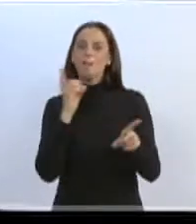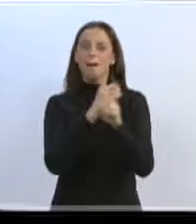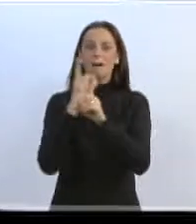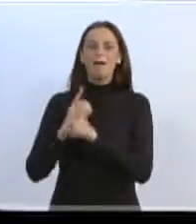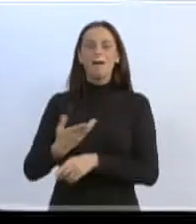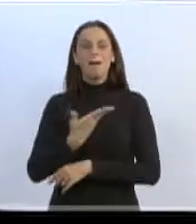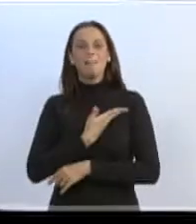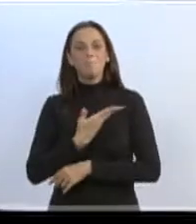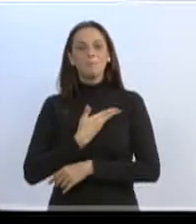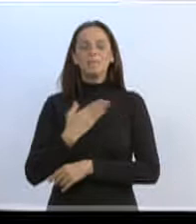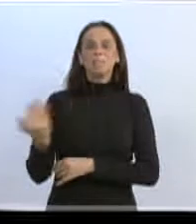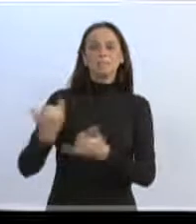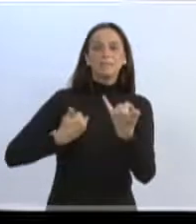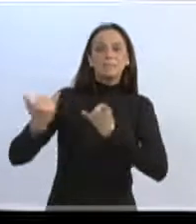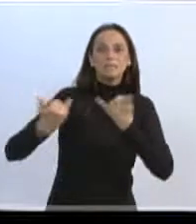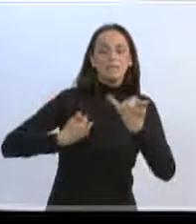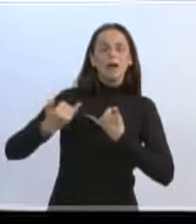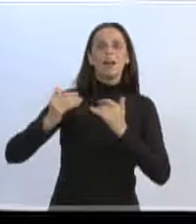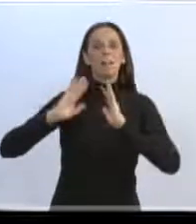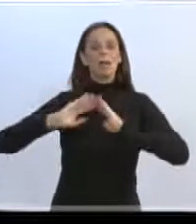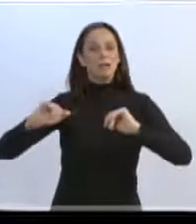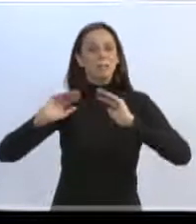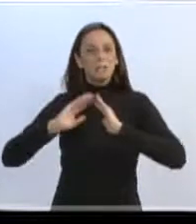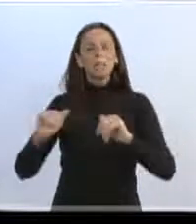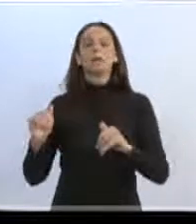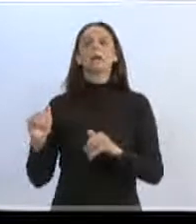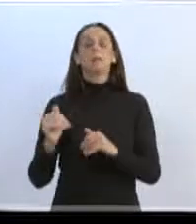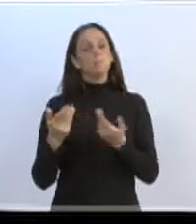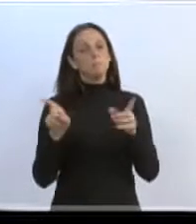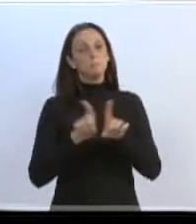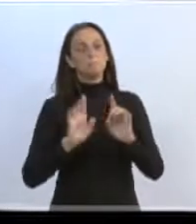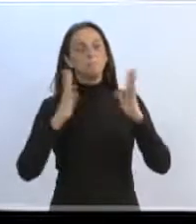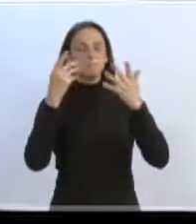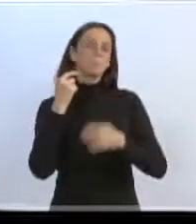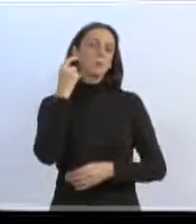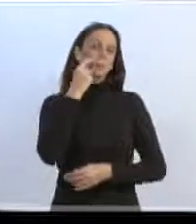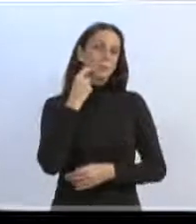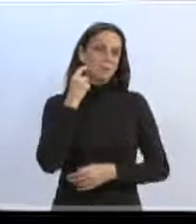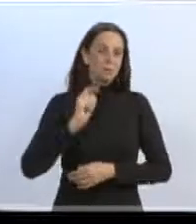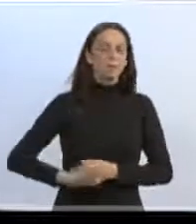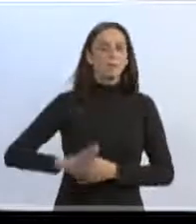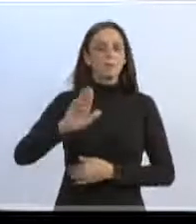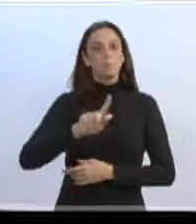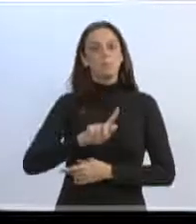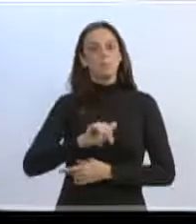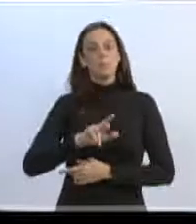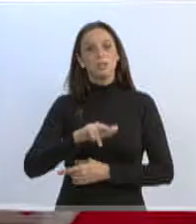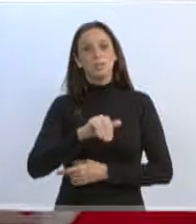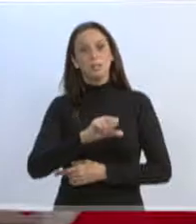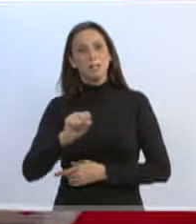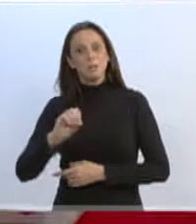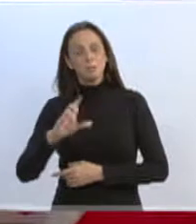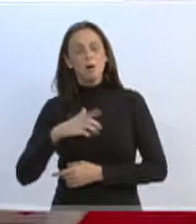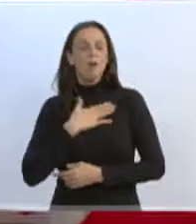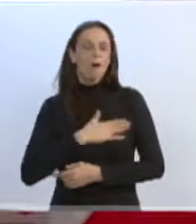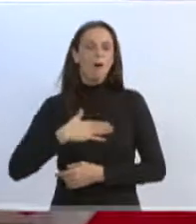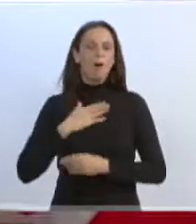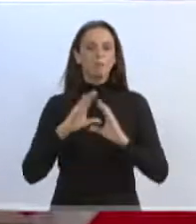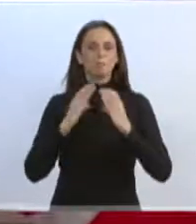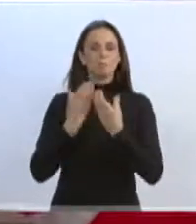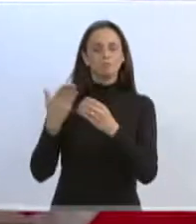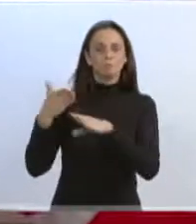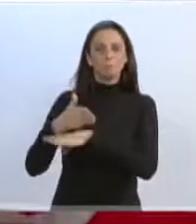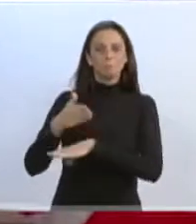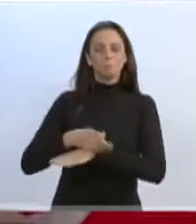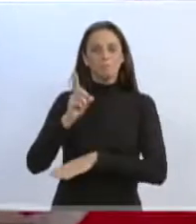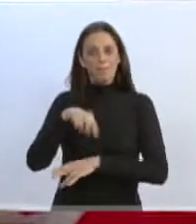de dialogar, ouvir até mesmo reivindicações, sugestões, enfim. Festa Junina do Loteamento de Girassol, outra comunidade muito querida que gostamos de prestigiar na Velha